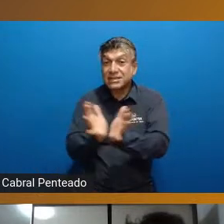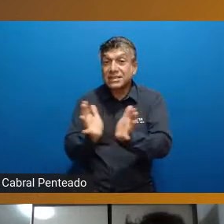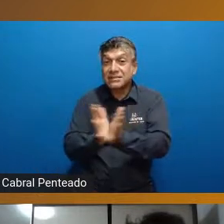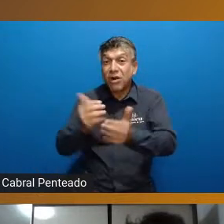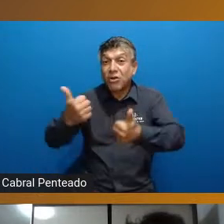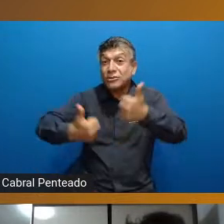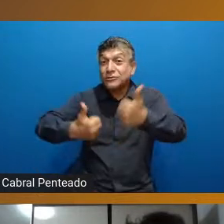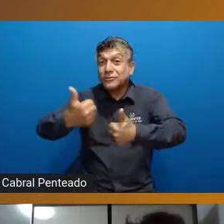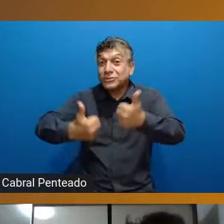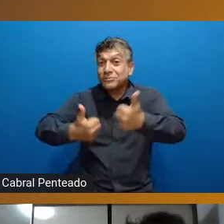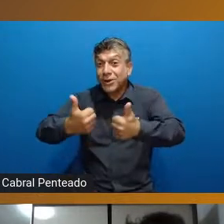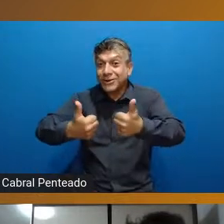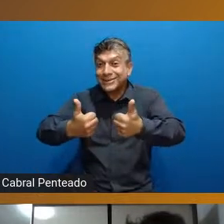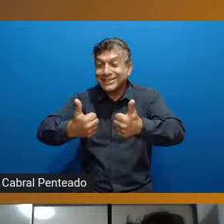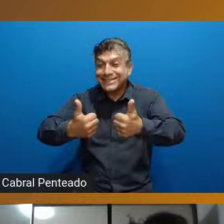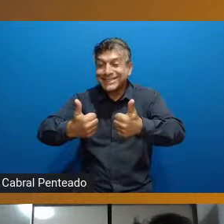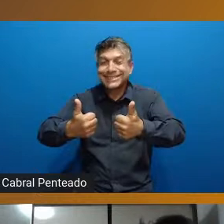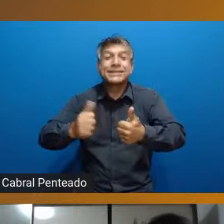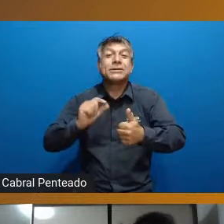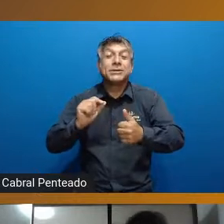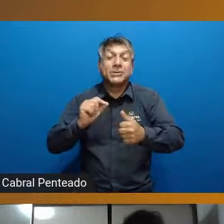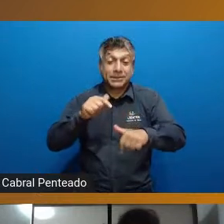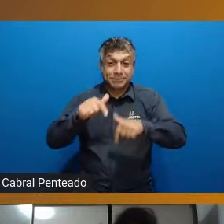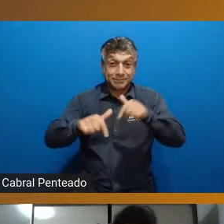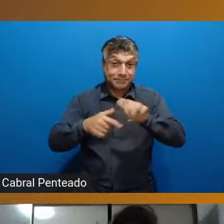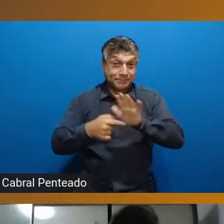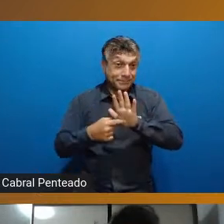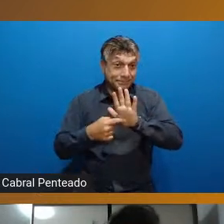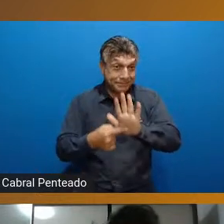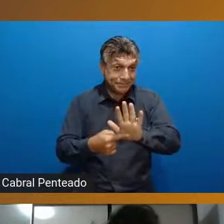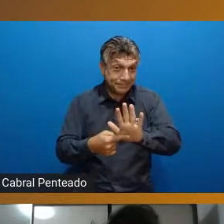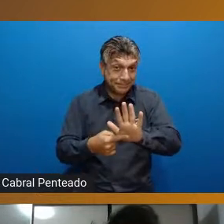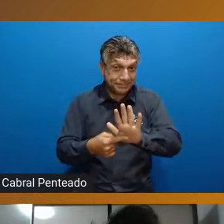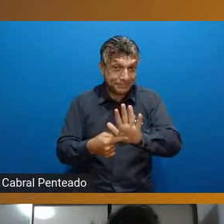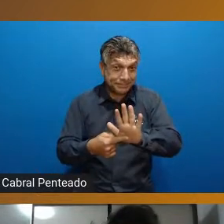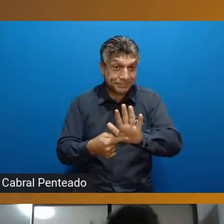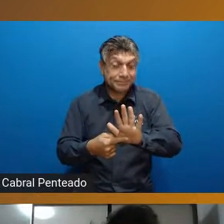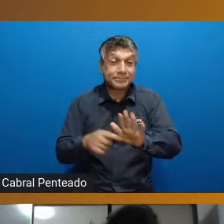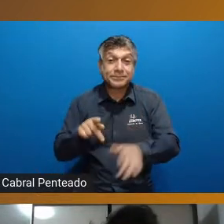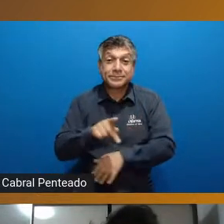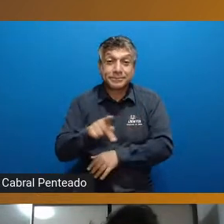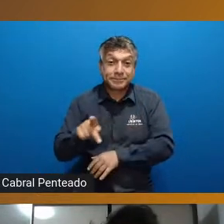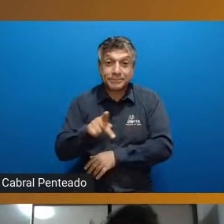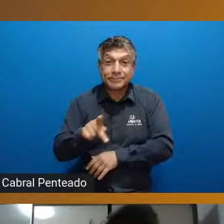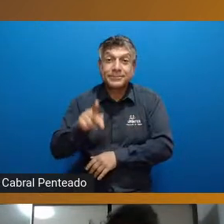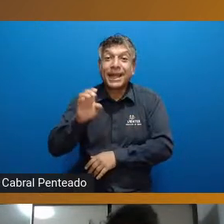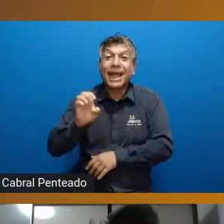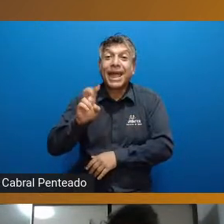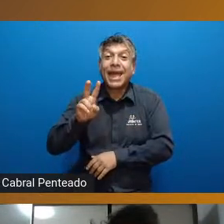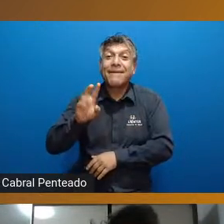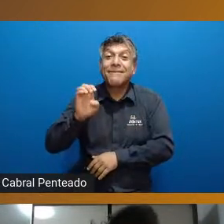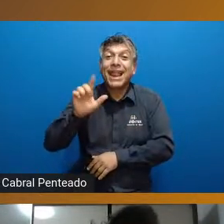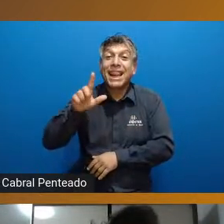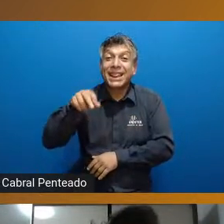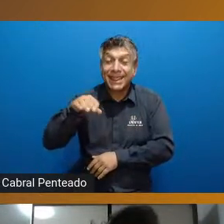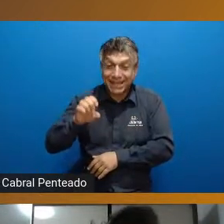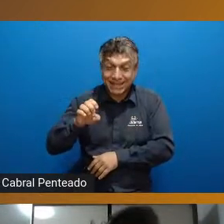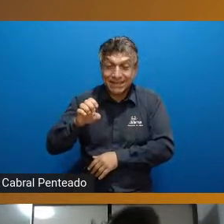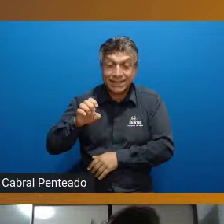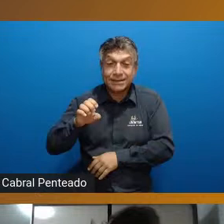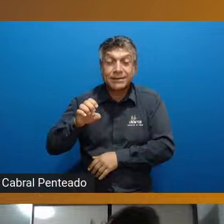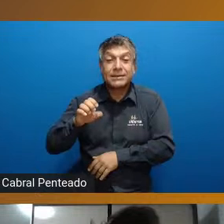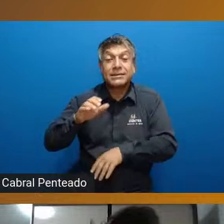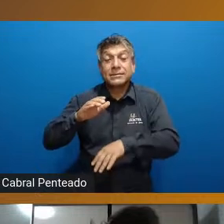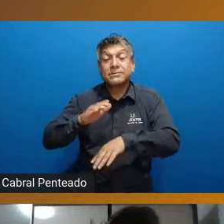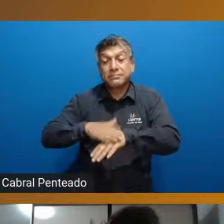futebol. E o trabalho que vai ser exposto pela professora Eveline, foi feito